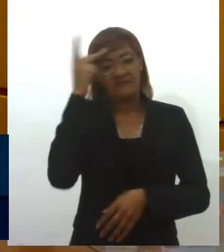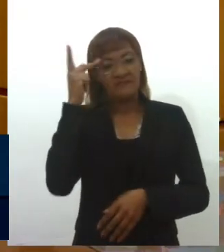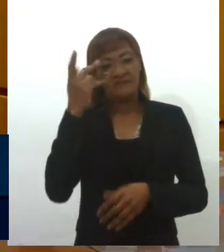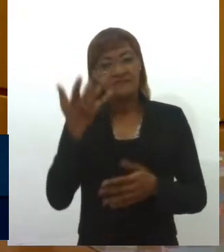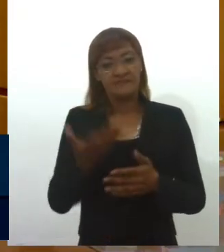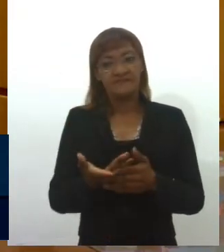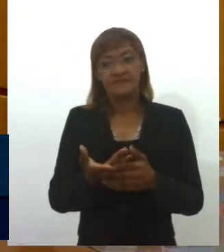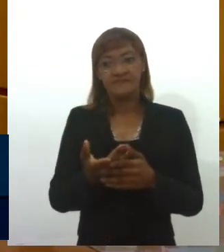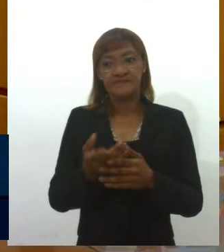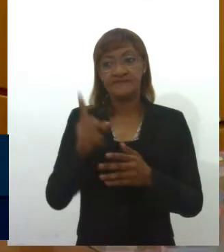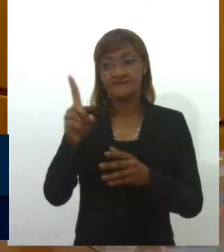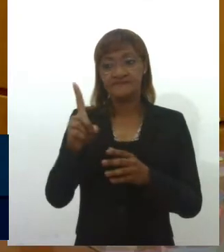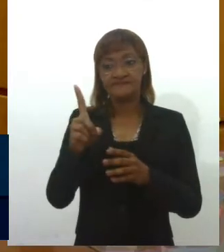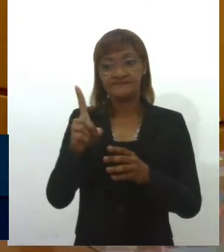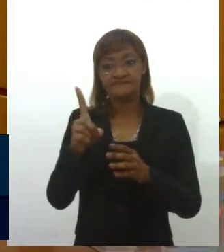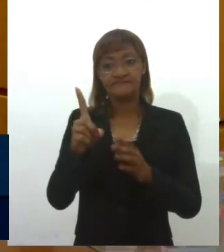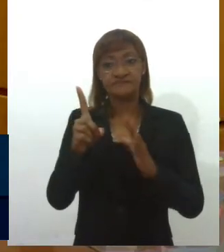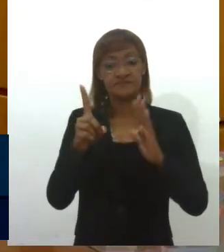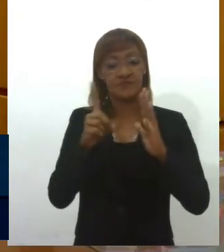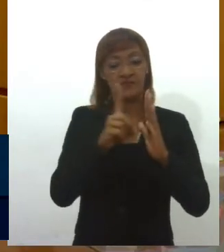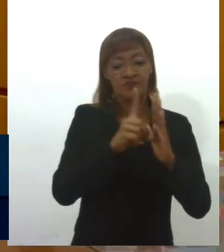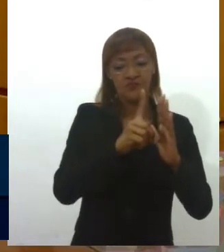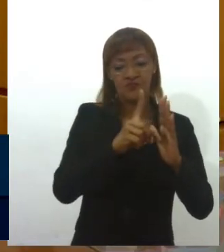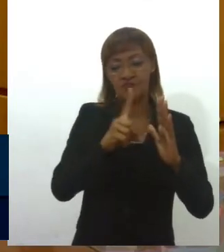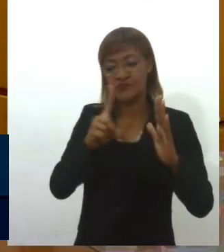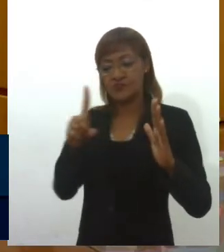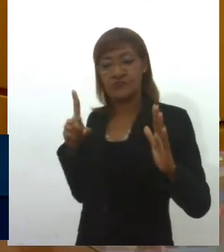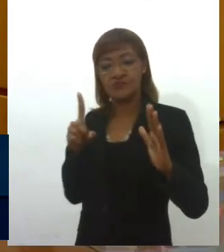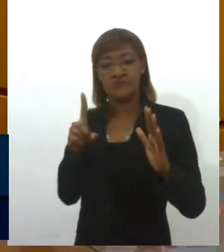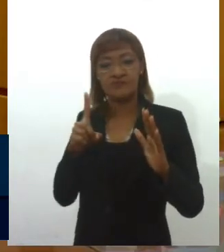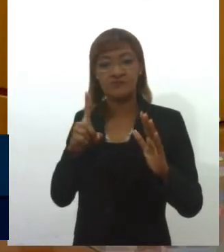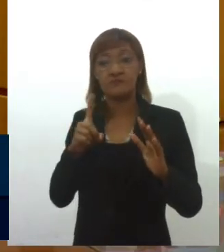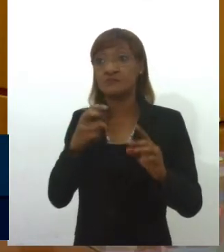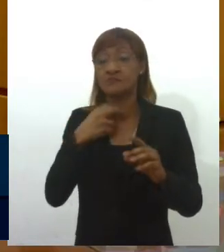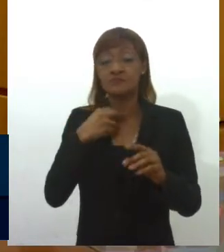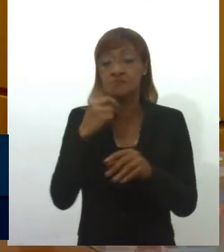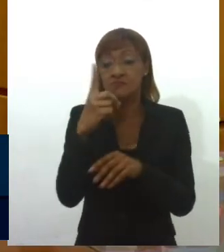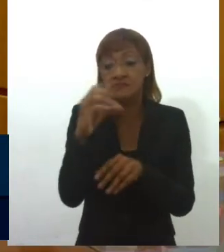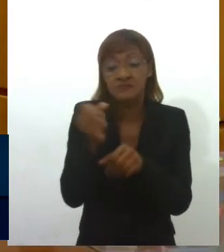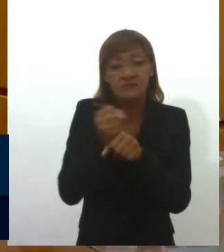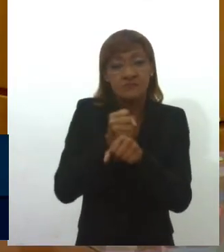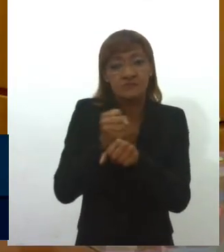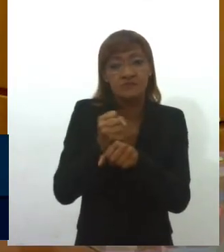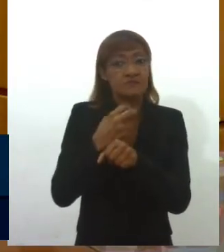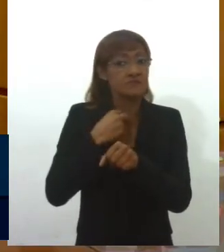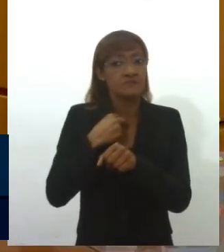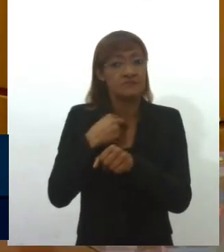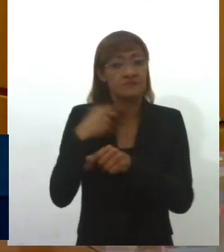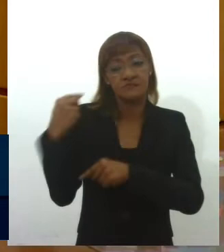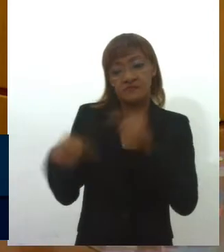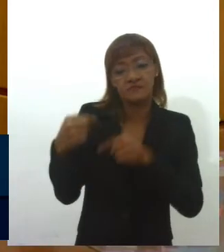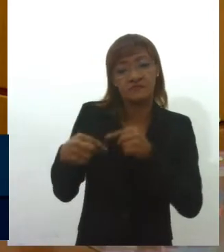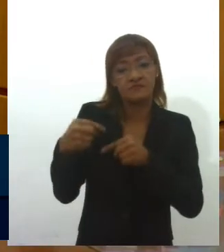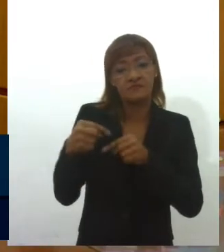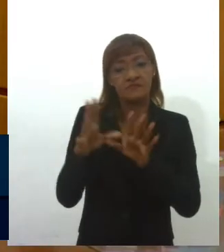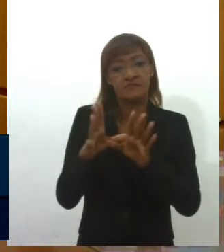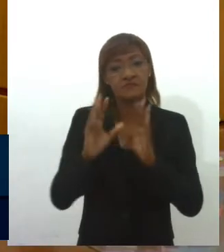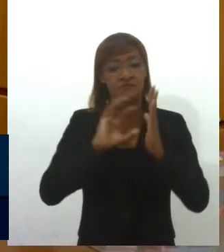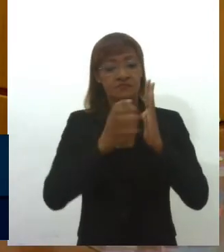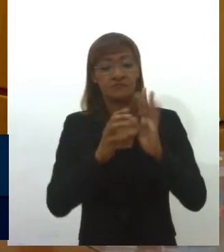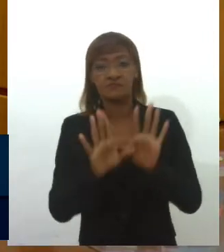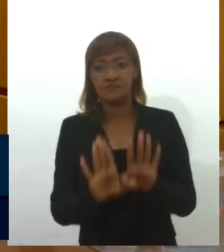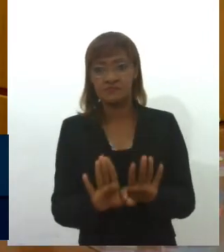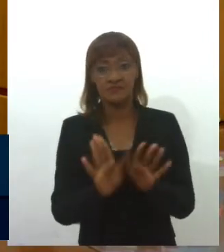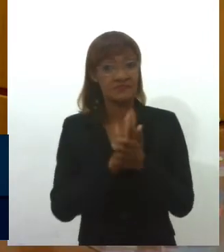ser afastada da vida política pelo menos por dez anos. Era uma quarentena que a pessoa tinha que passar. Nós precisamos